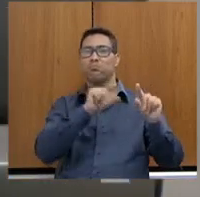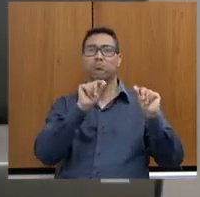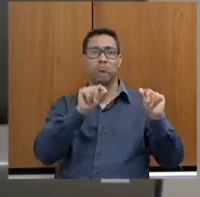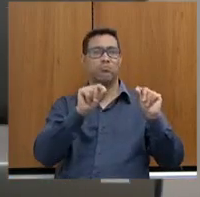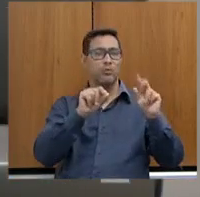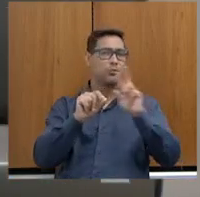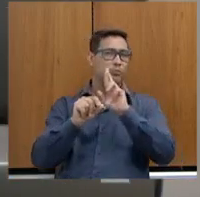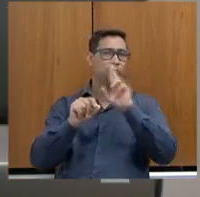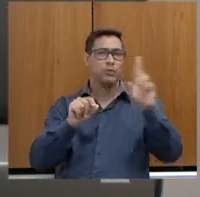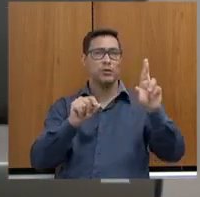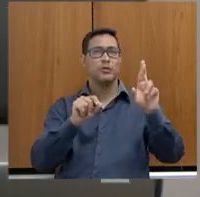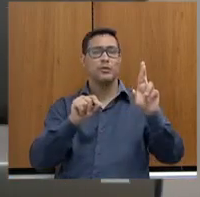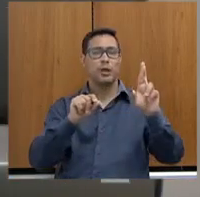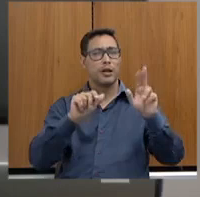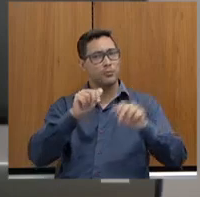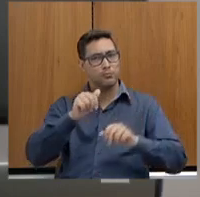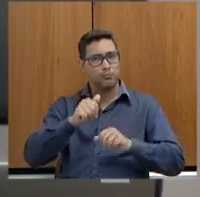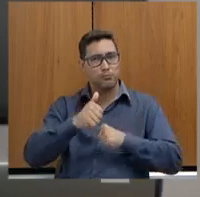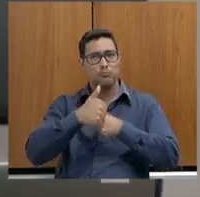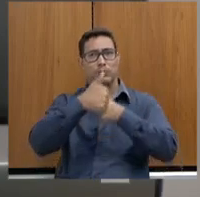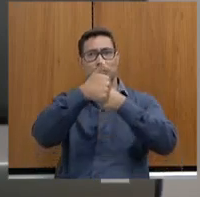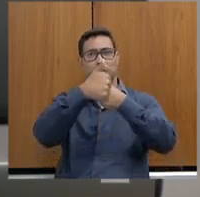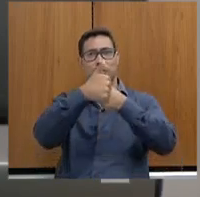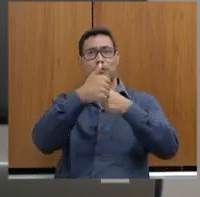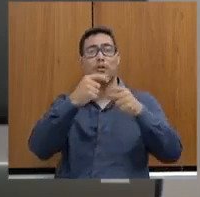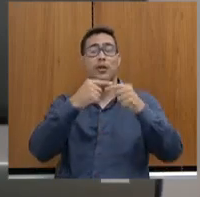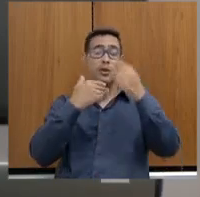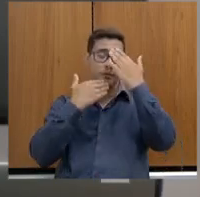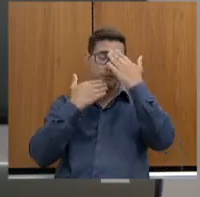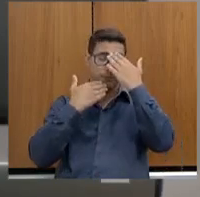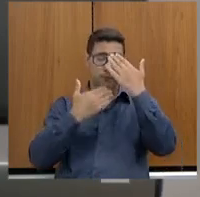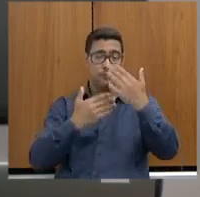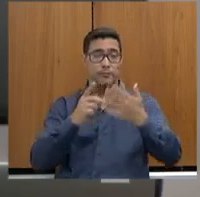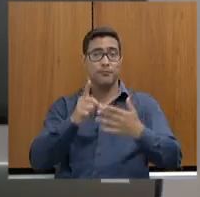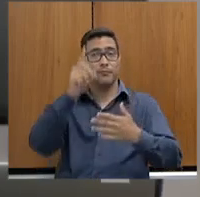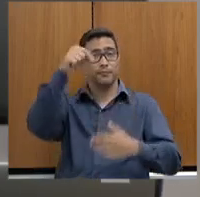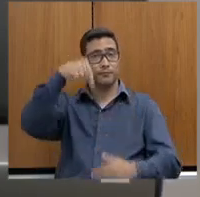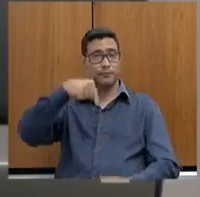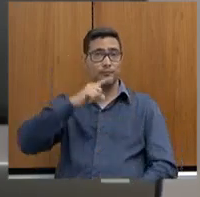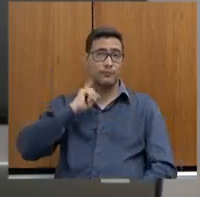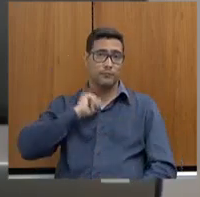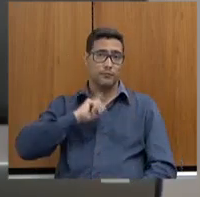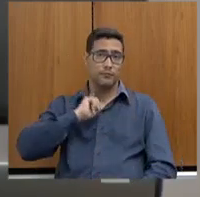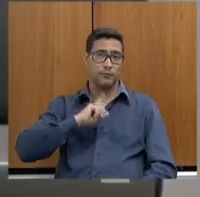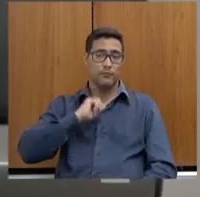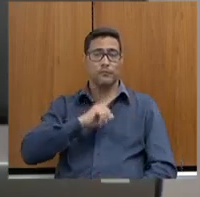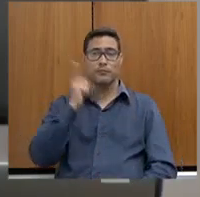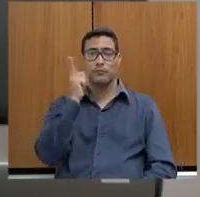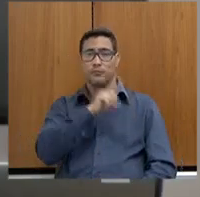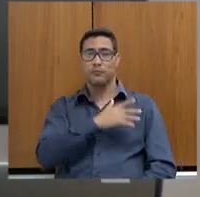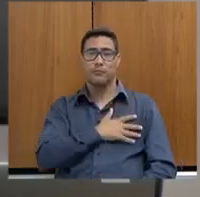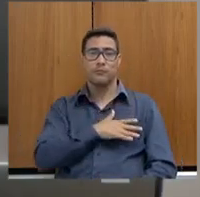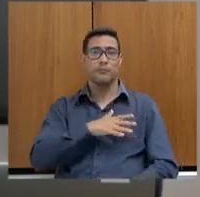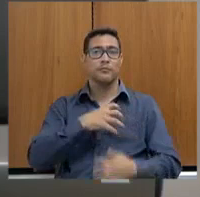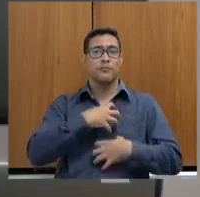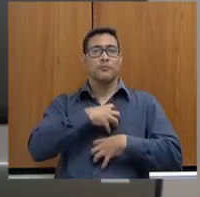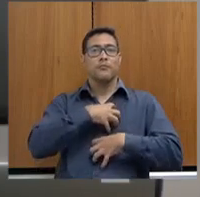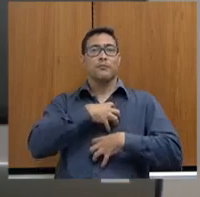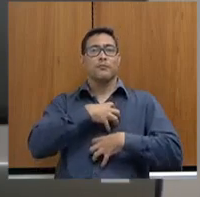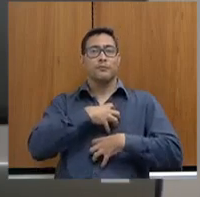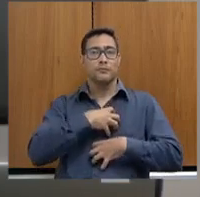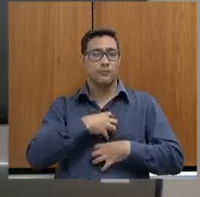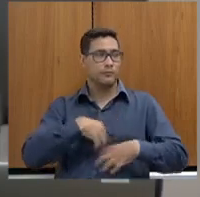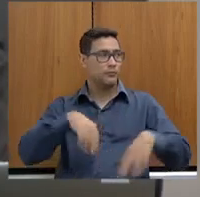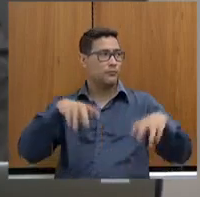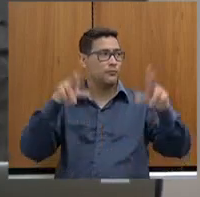tão positivo e que, graças a Deus, aqui em Minas nós podemos respirar em paz por termos forças policiais